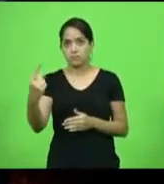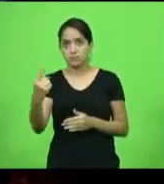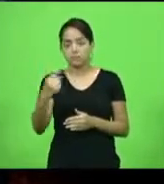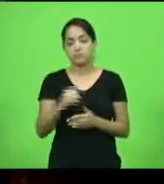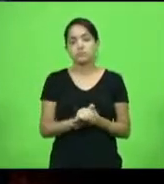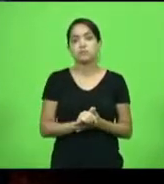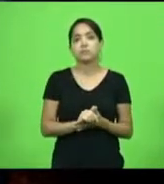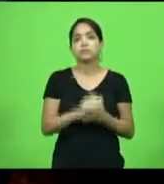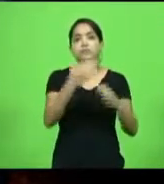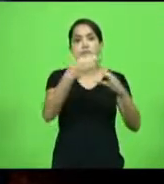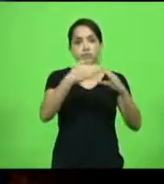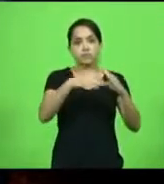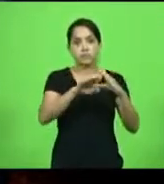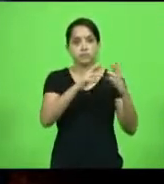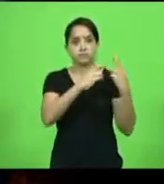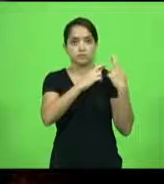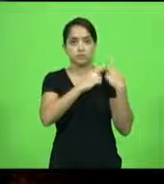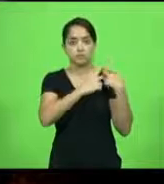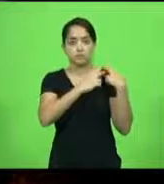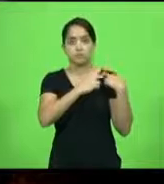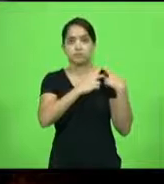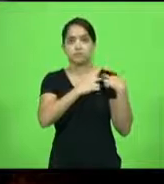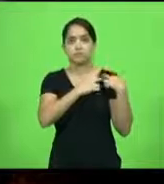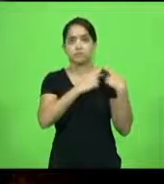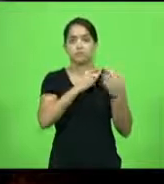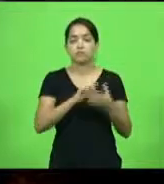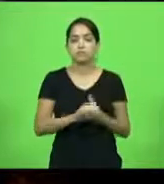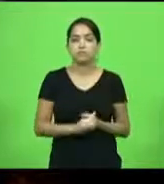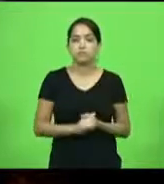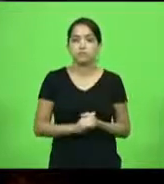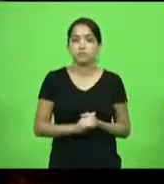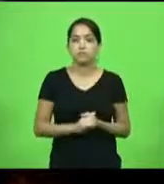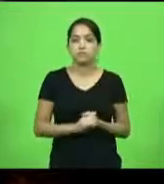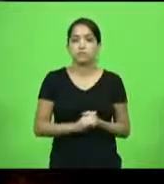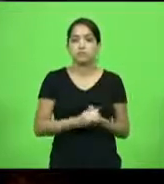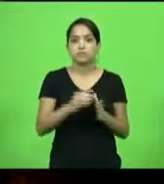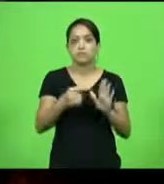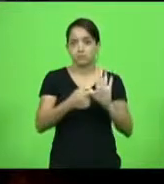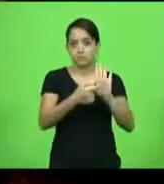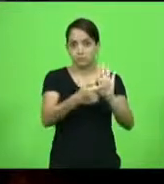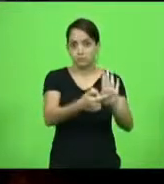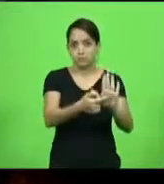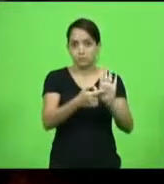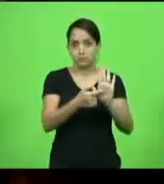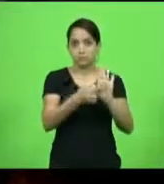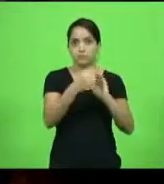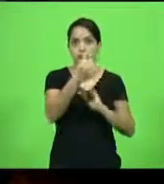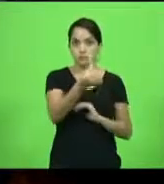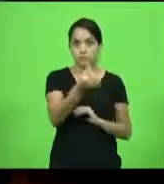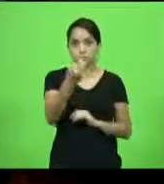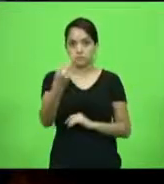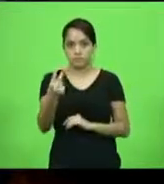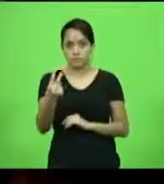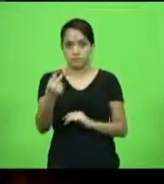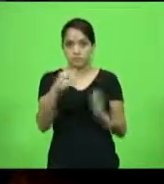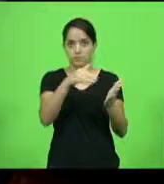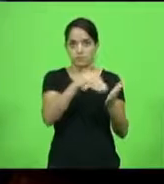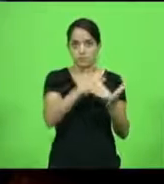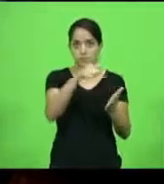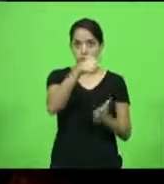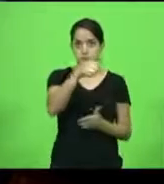comunicou que encaminhará os destinatários as indicações número 62 a